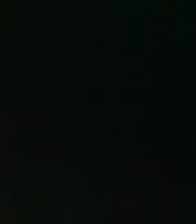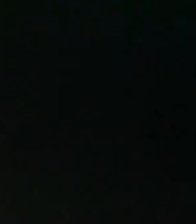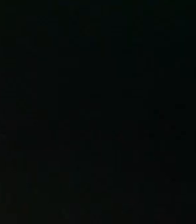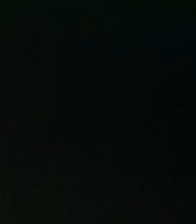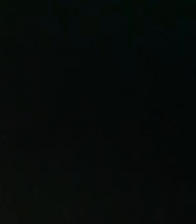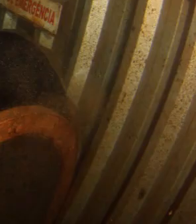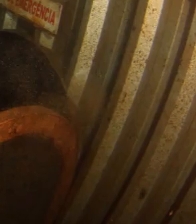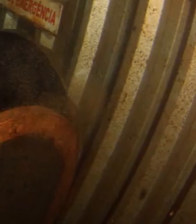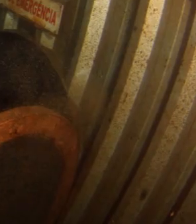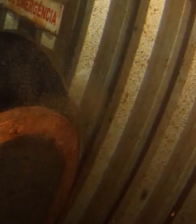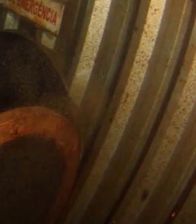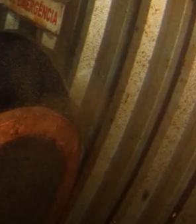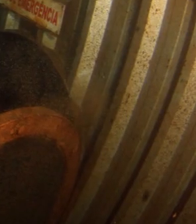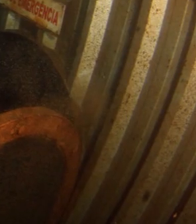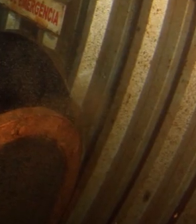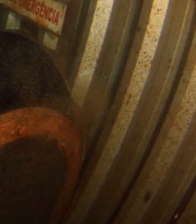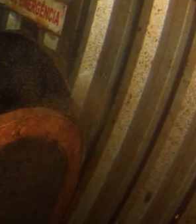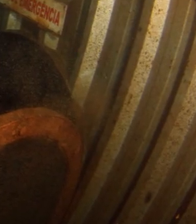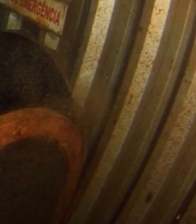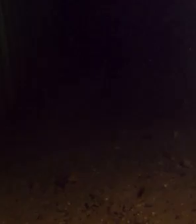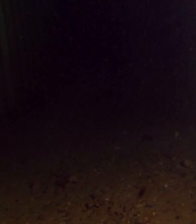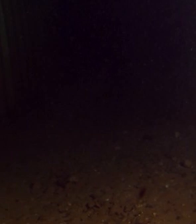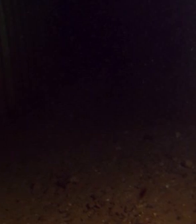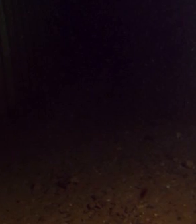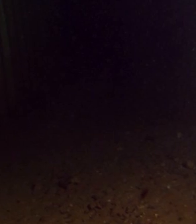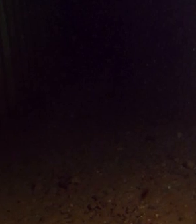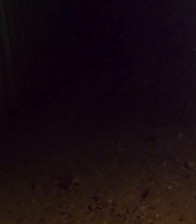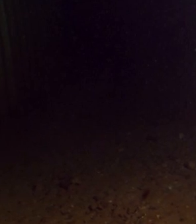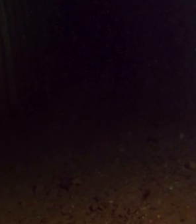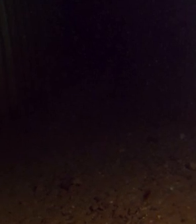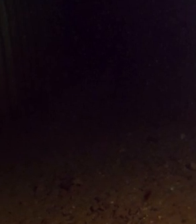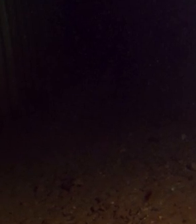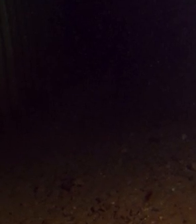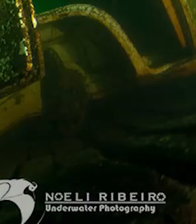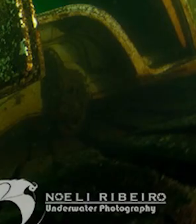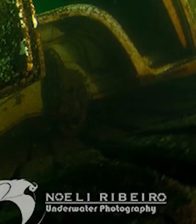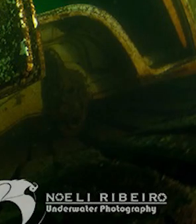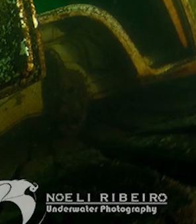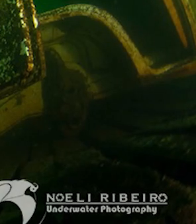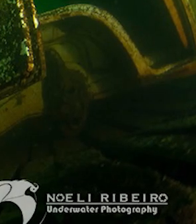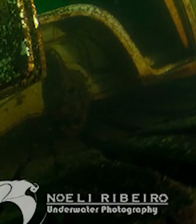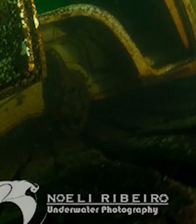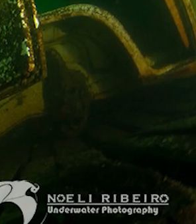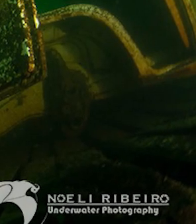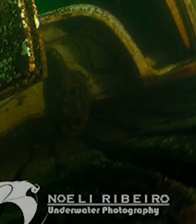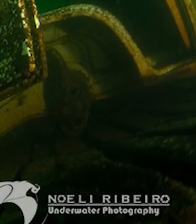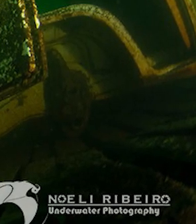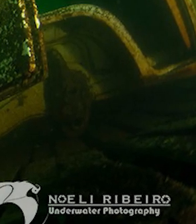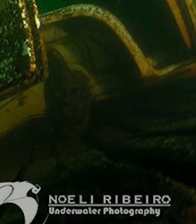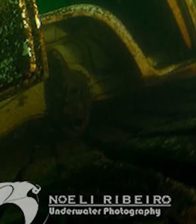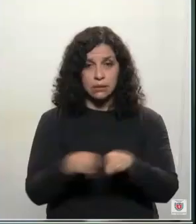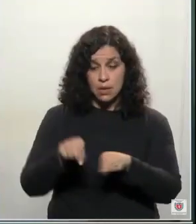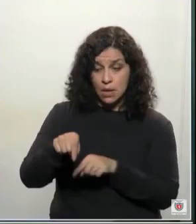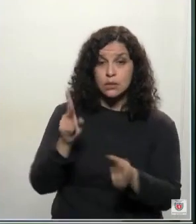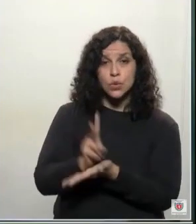da área da segurança pública, policiais inclusive, para treinamentos de mergulho. Ela é mantida, assim,